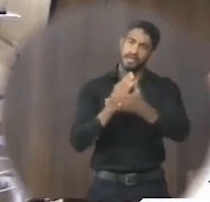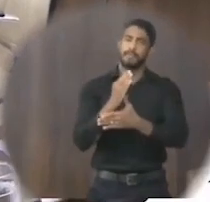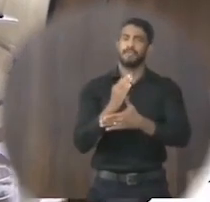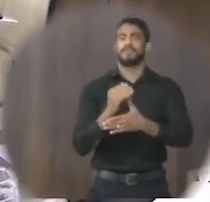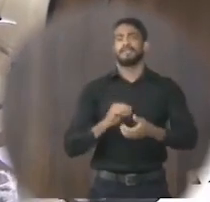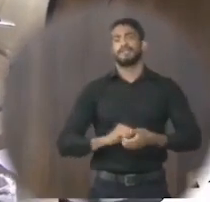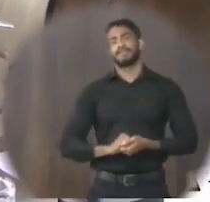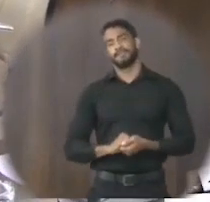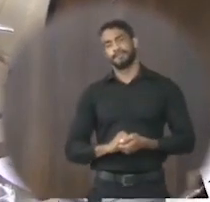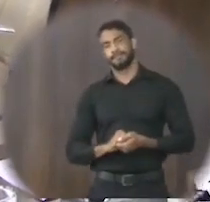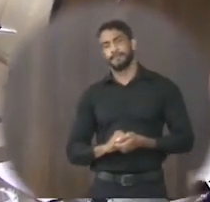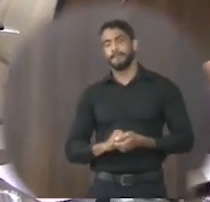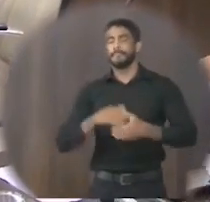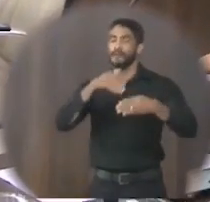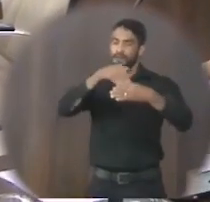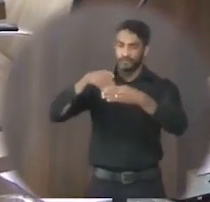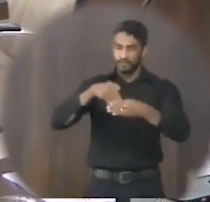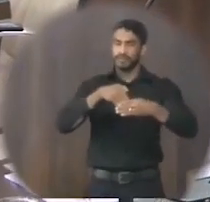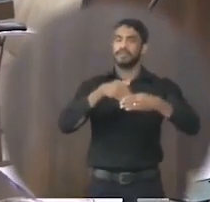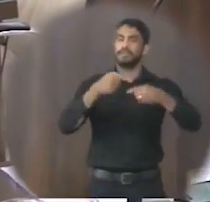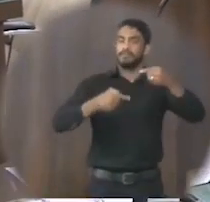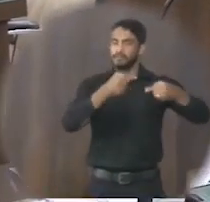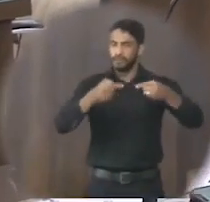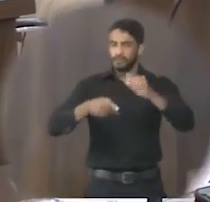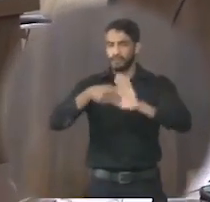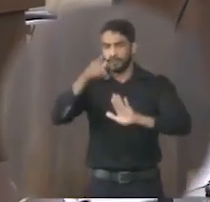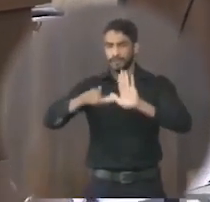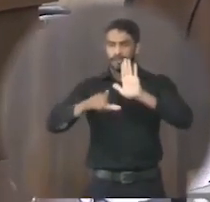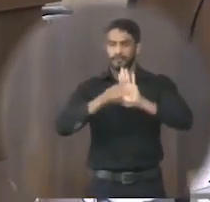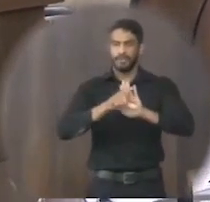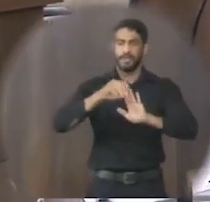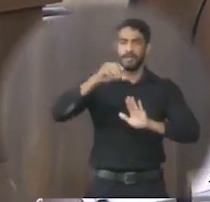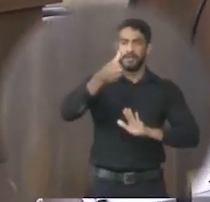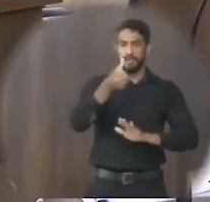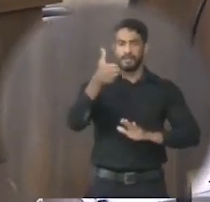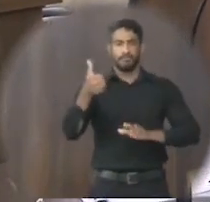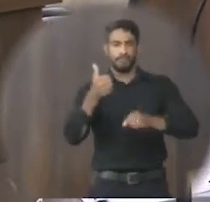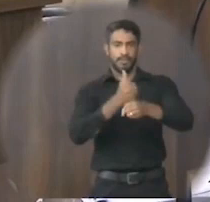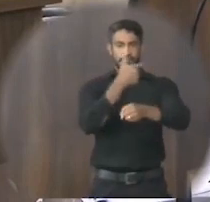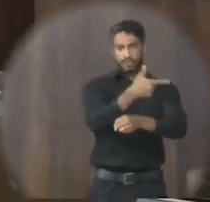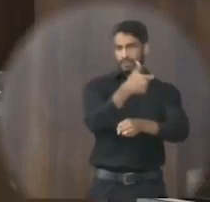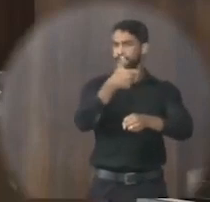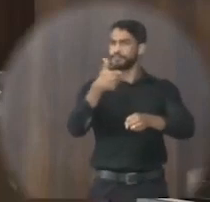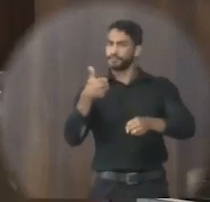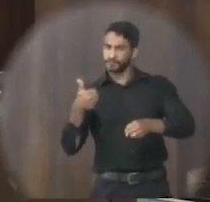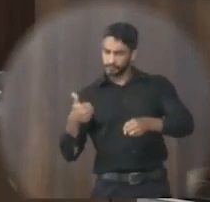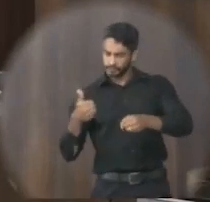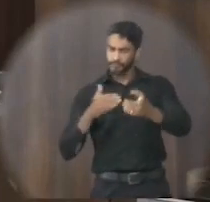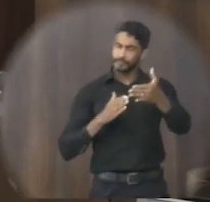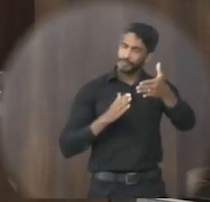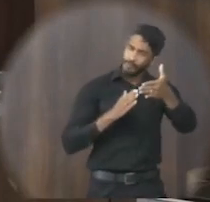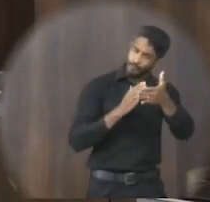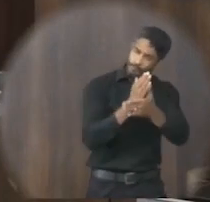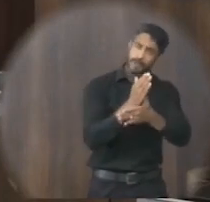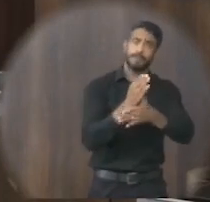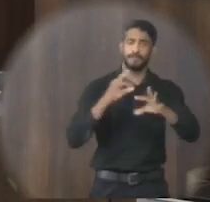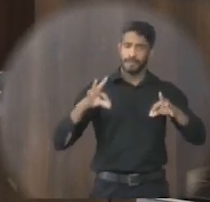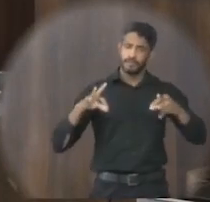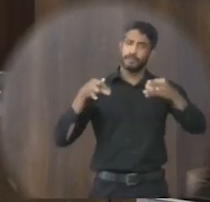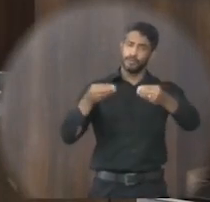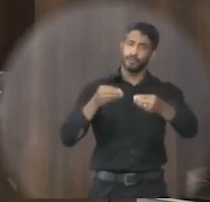por unanimidade Colocada em discussão em votação O projeto de lei 061-2021 Foi aprovado por